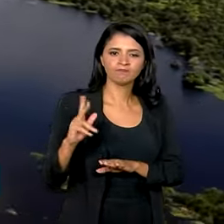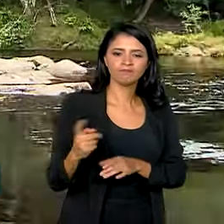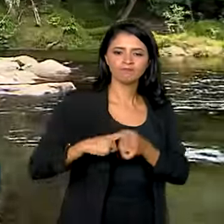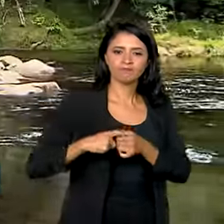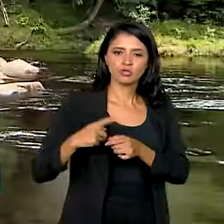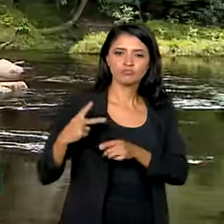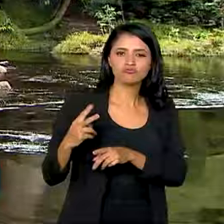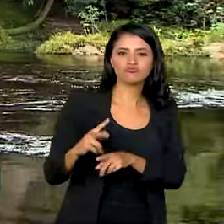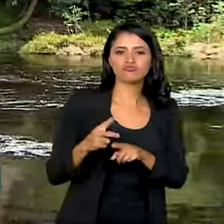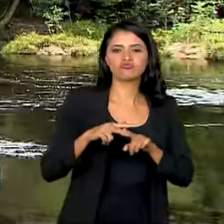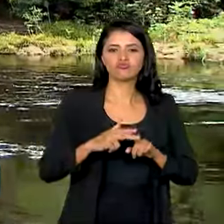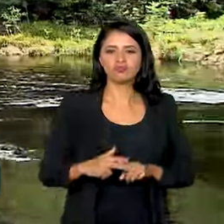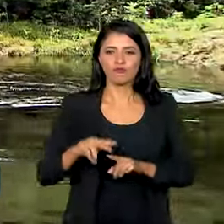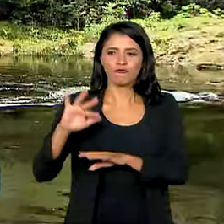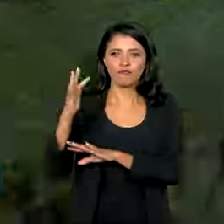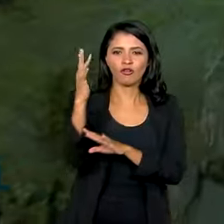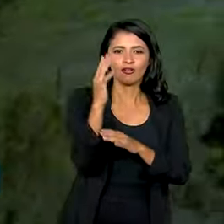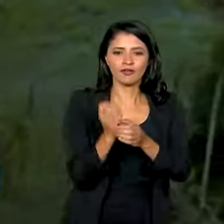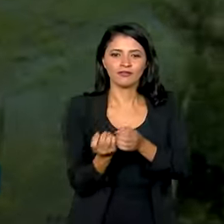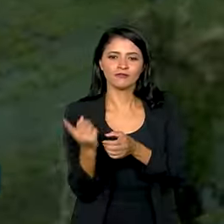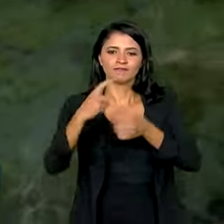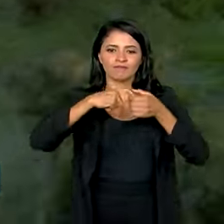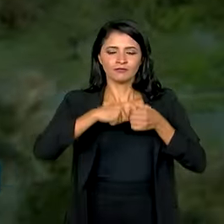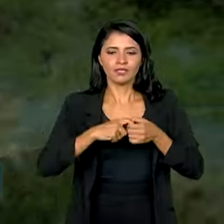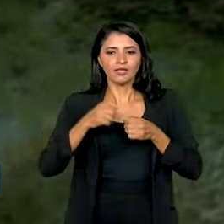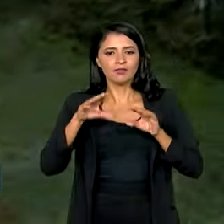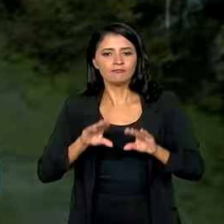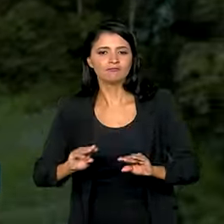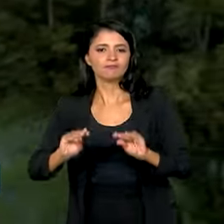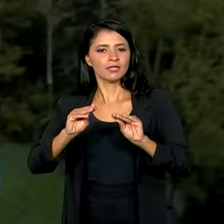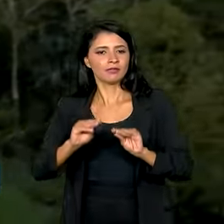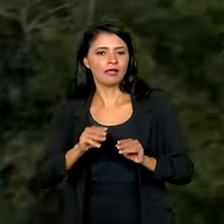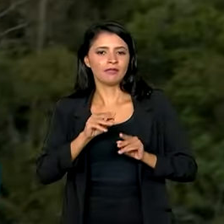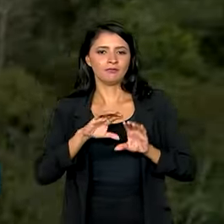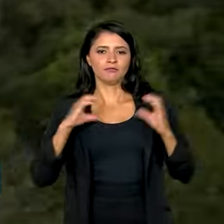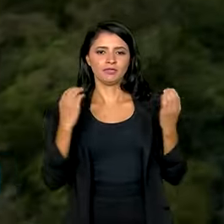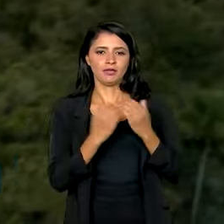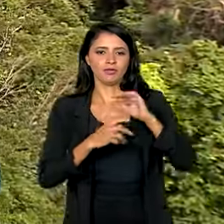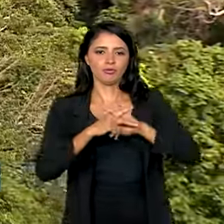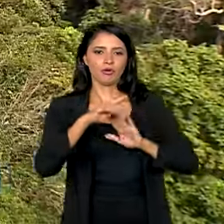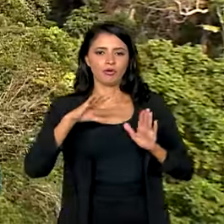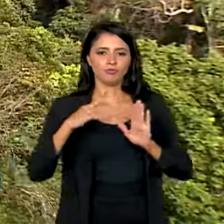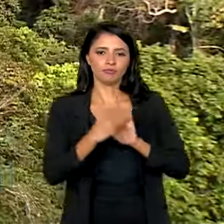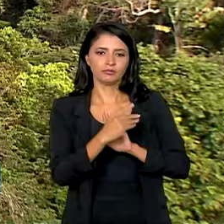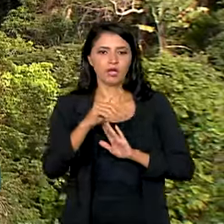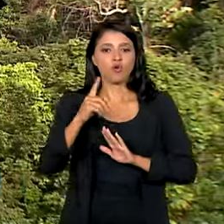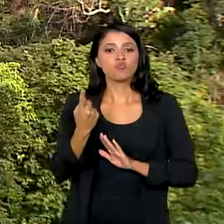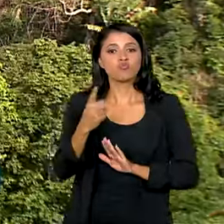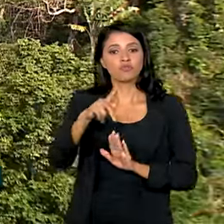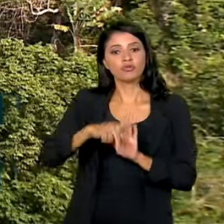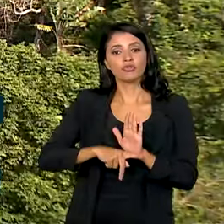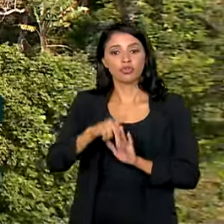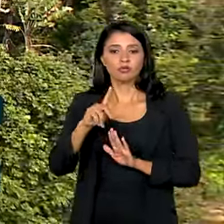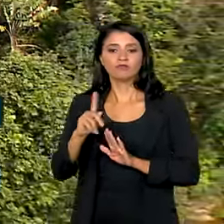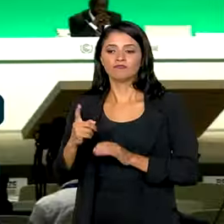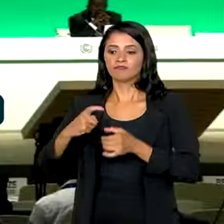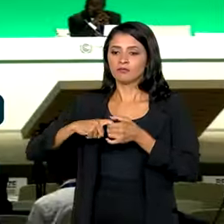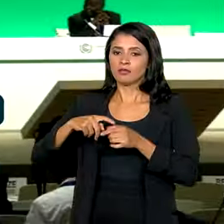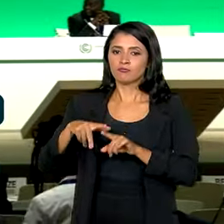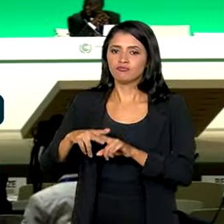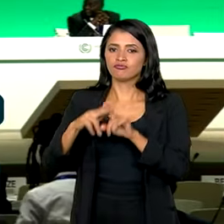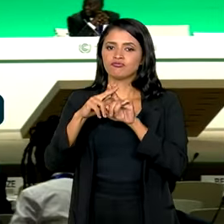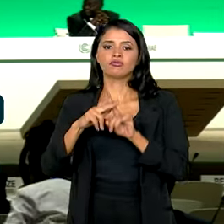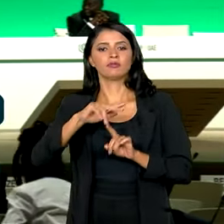floresta e bem-estar de comunidades da Amazônia. Uma das iniciativas foi o projeto Restaura Amazônia,